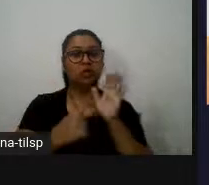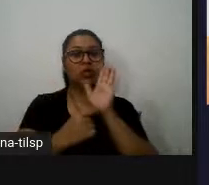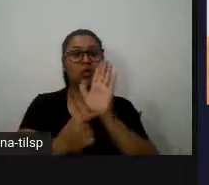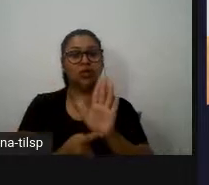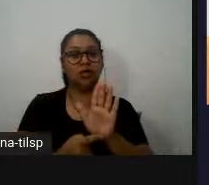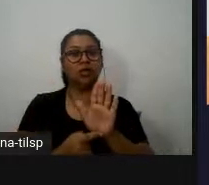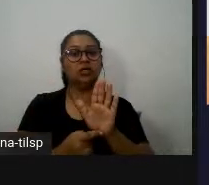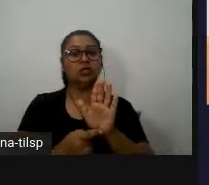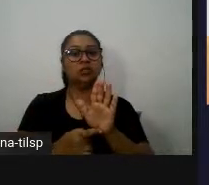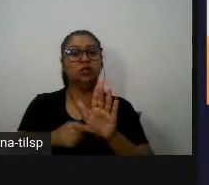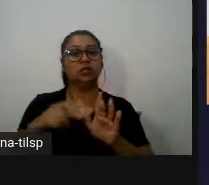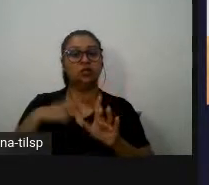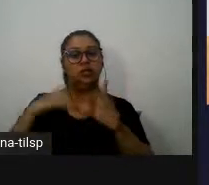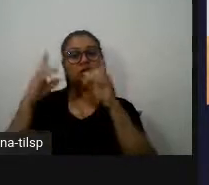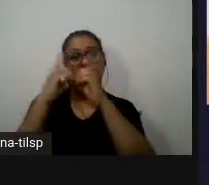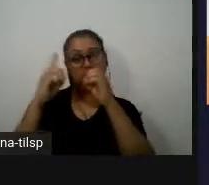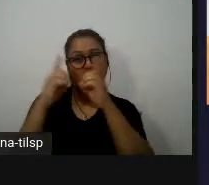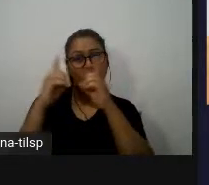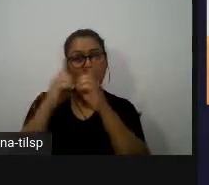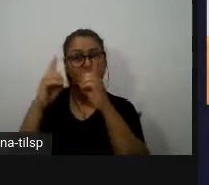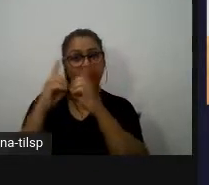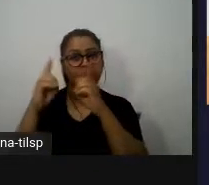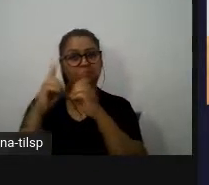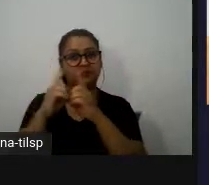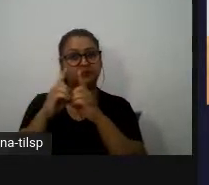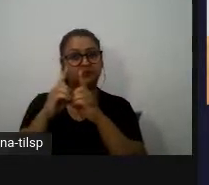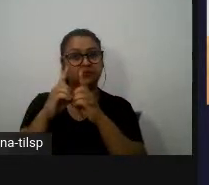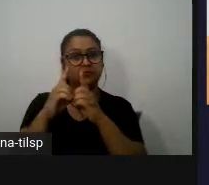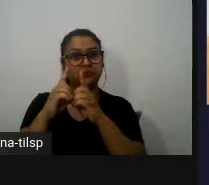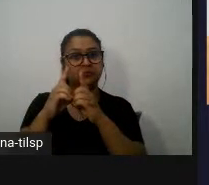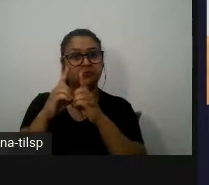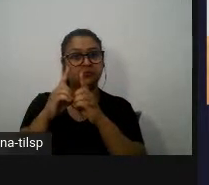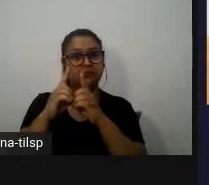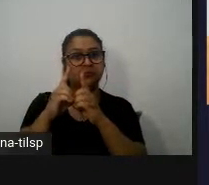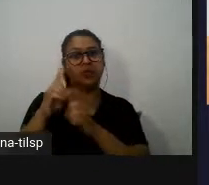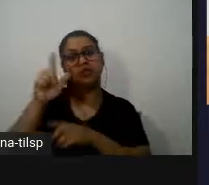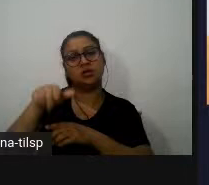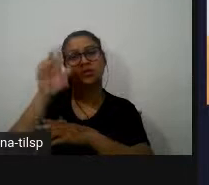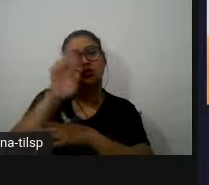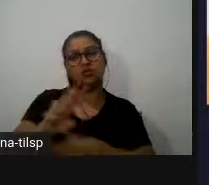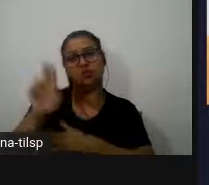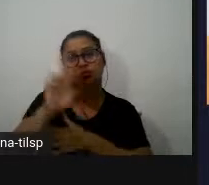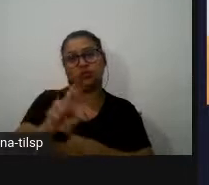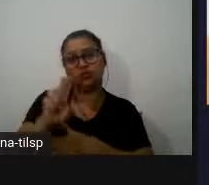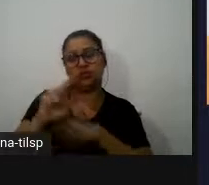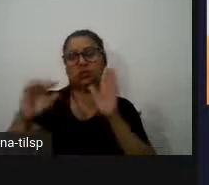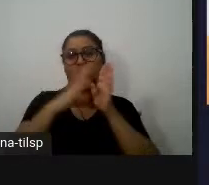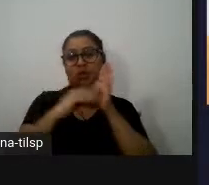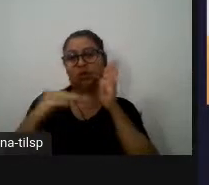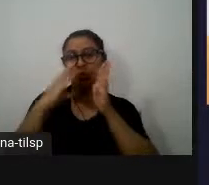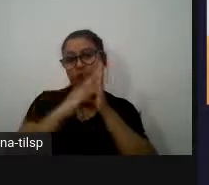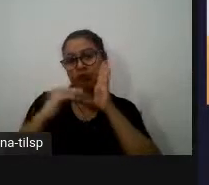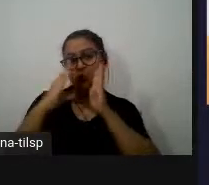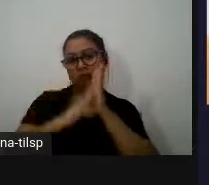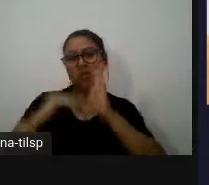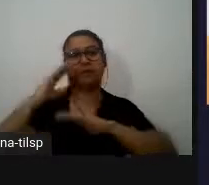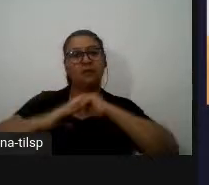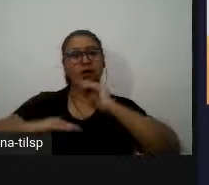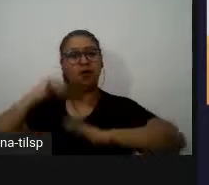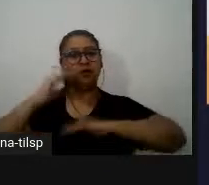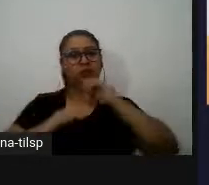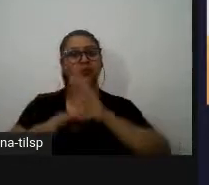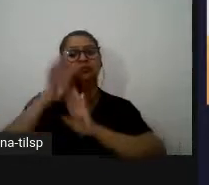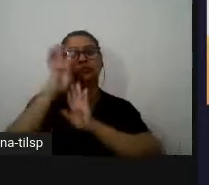didatização e da didática os géneros funcionam como instrumentos ou modelos para produzir e para interpretar